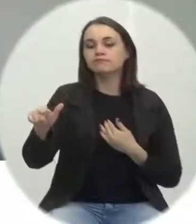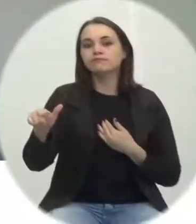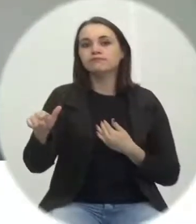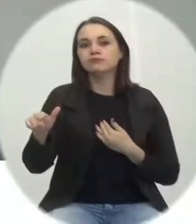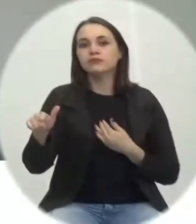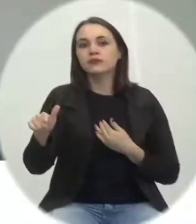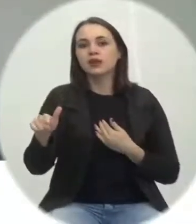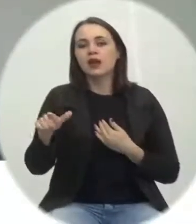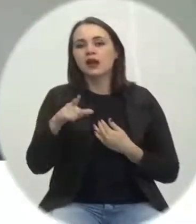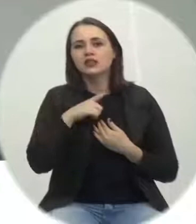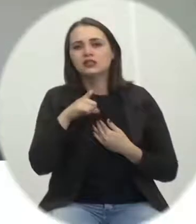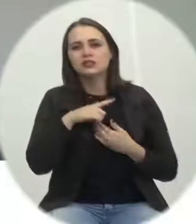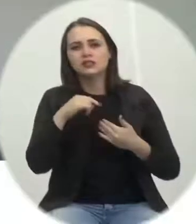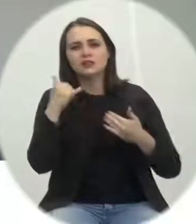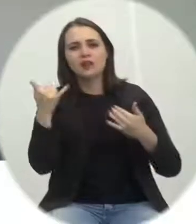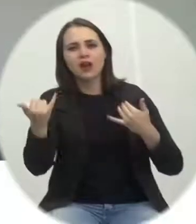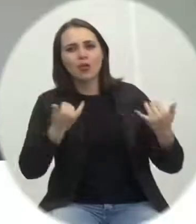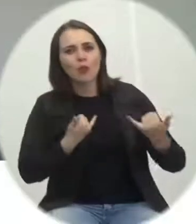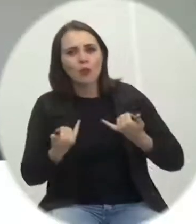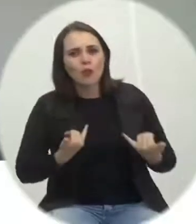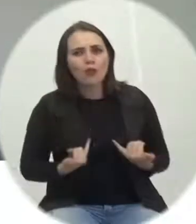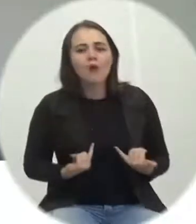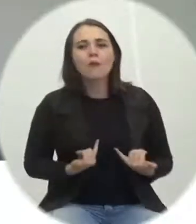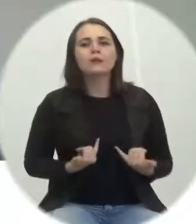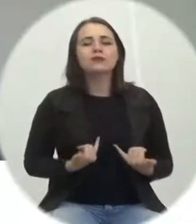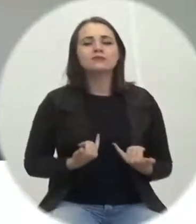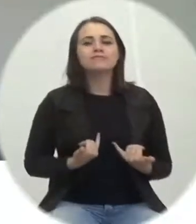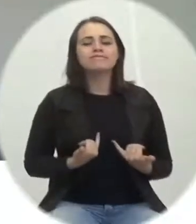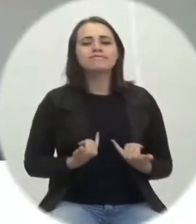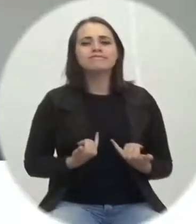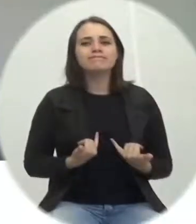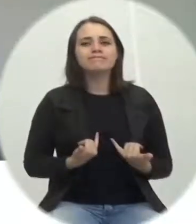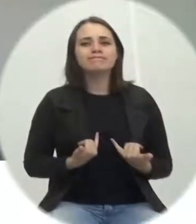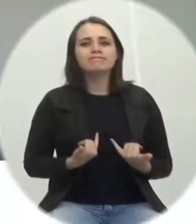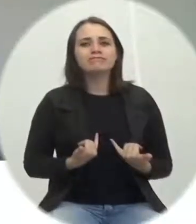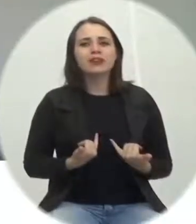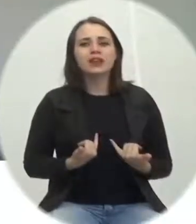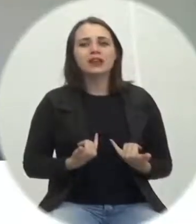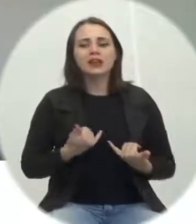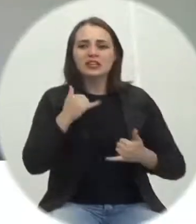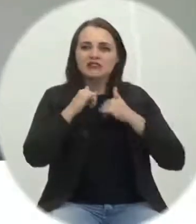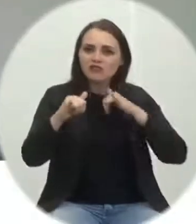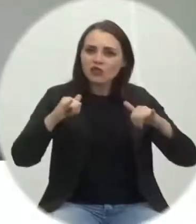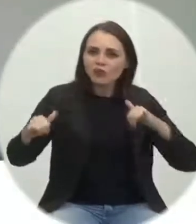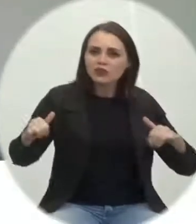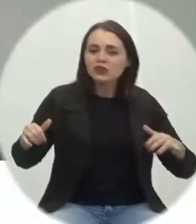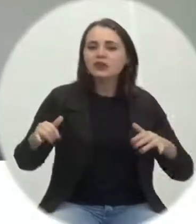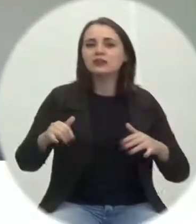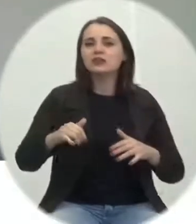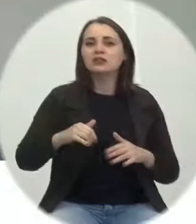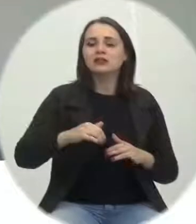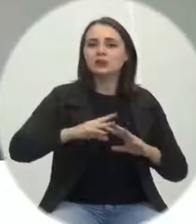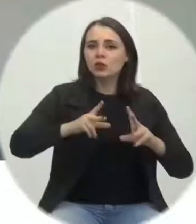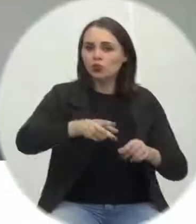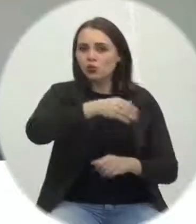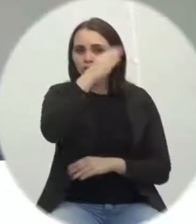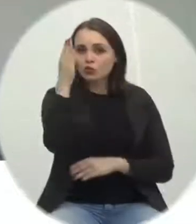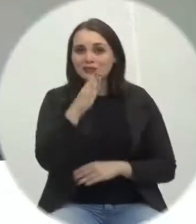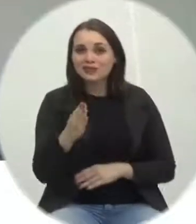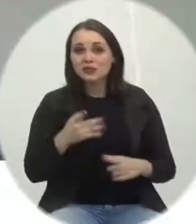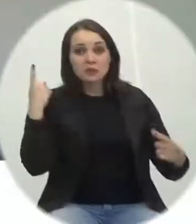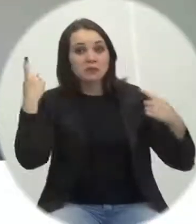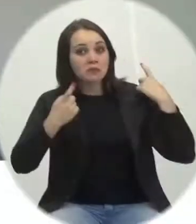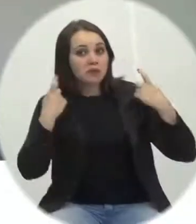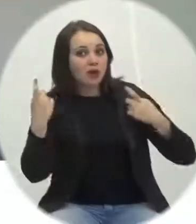algumas notícias que deixaram os brasileiros e também